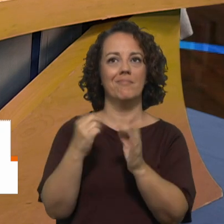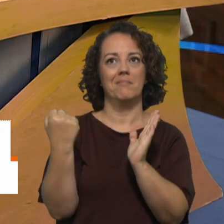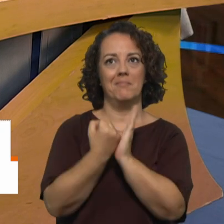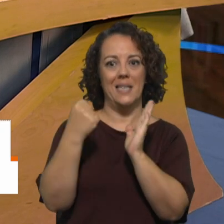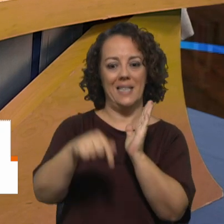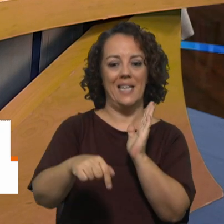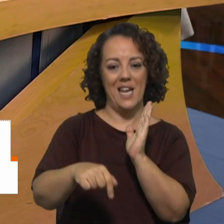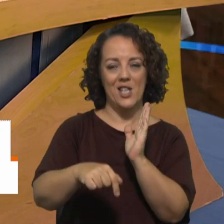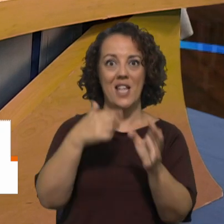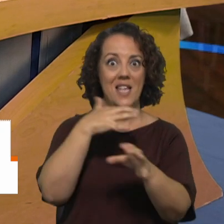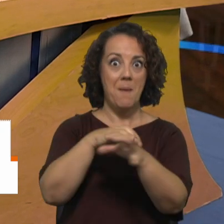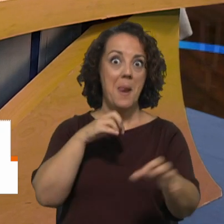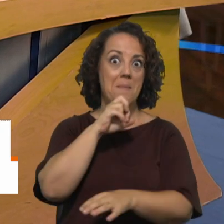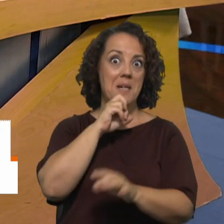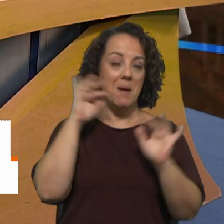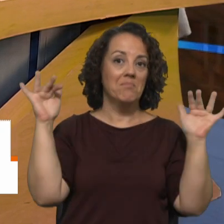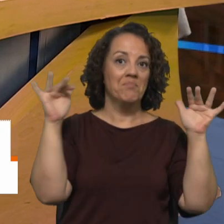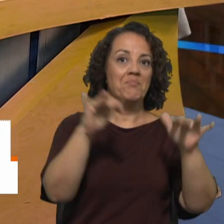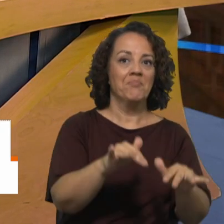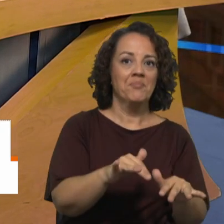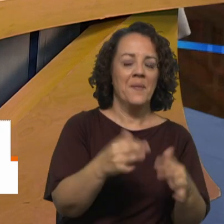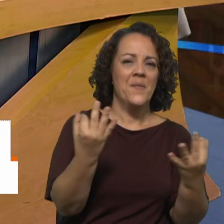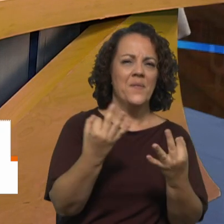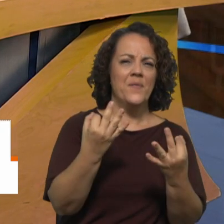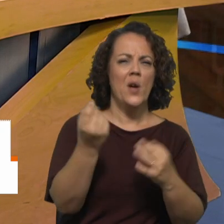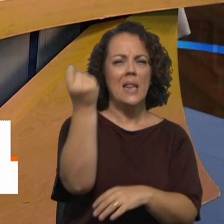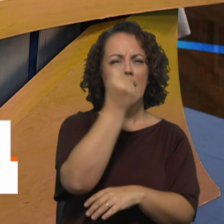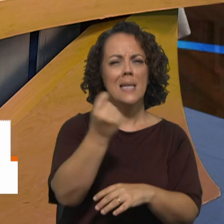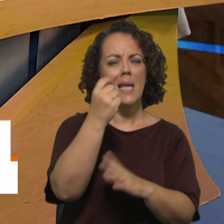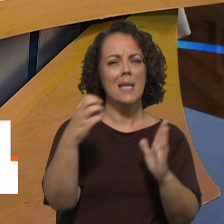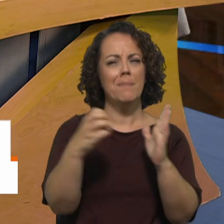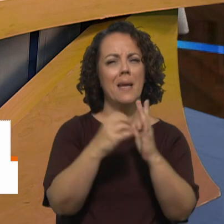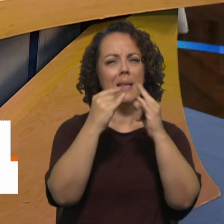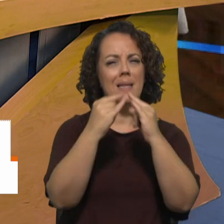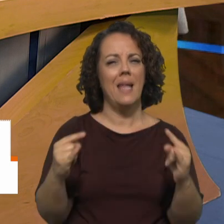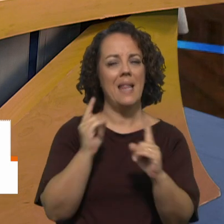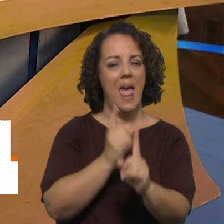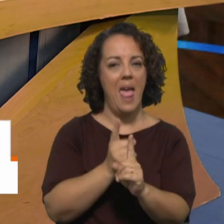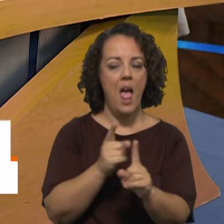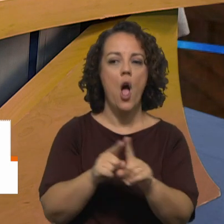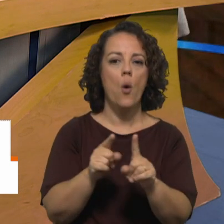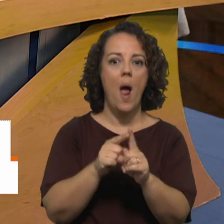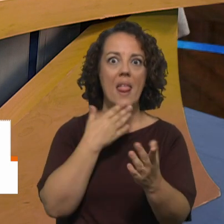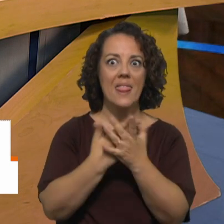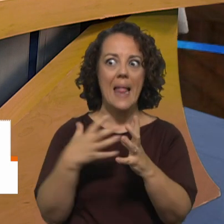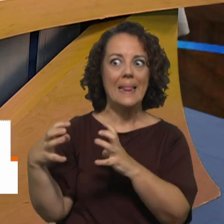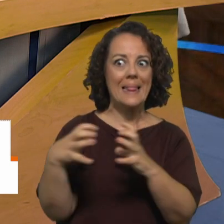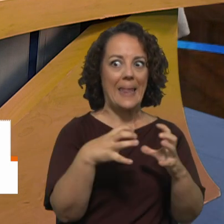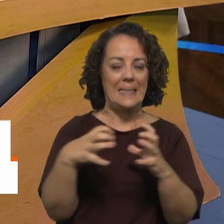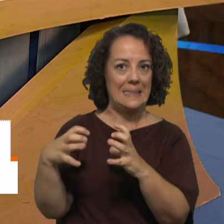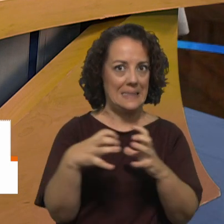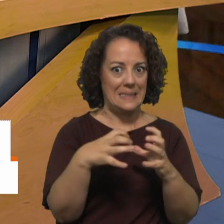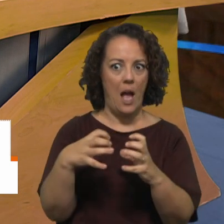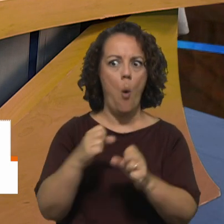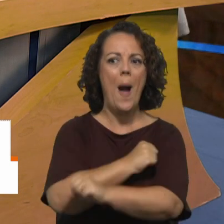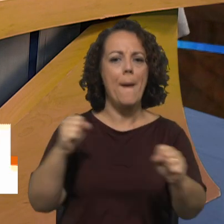Assembleia Sinodal efetivamente é absolutamente necessário que exista um determinado tipo de tensão que não seja excessiva para não arrebentar mas que mantenha a estrutura